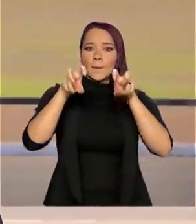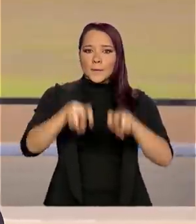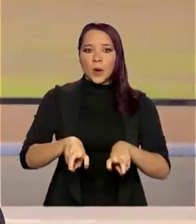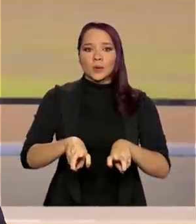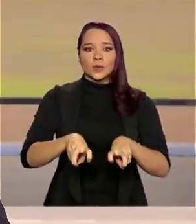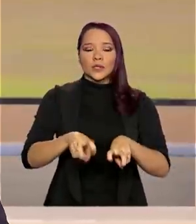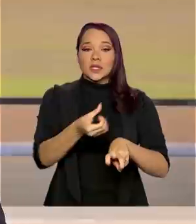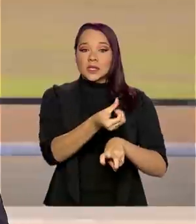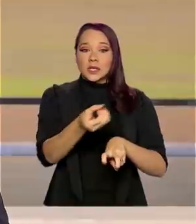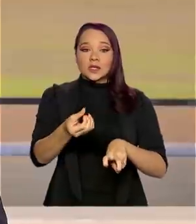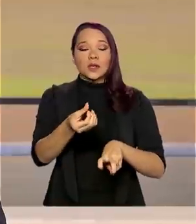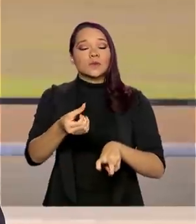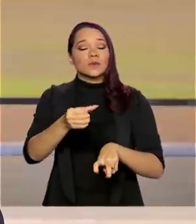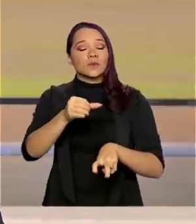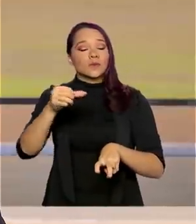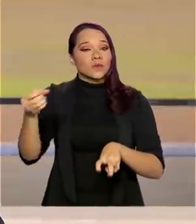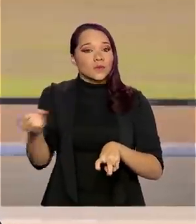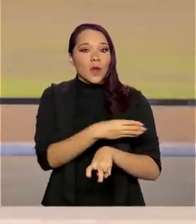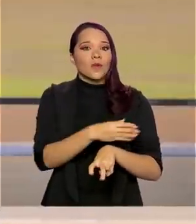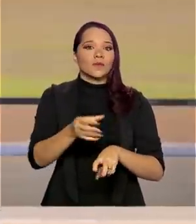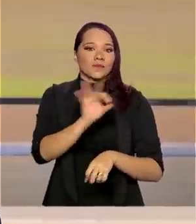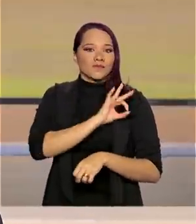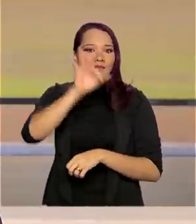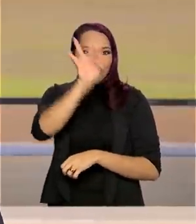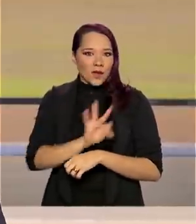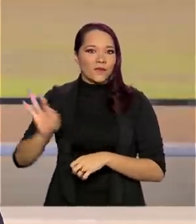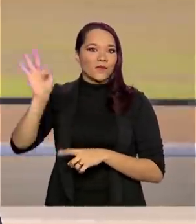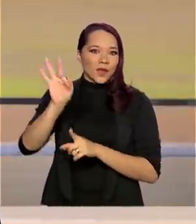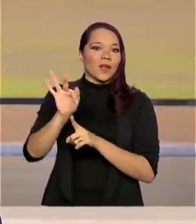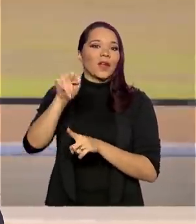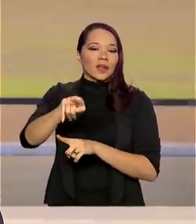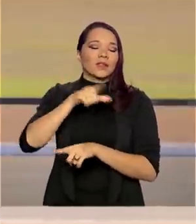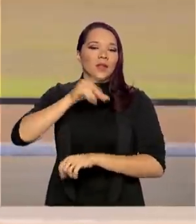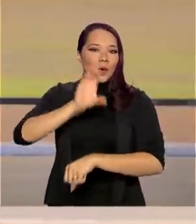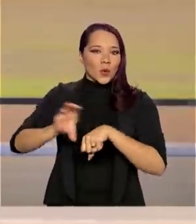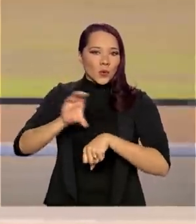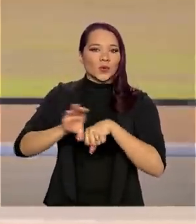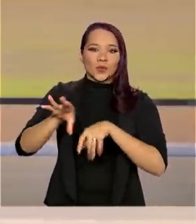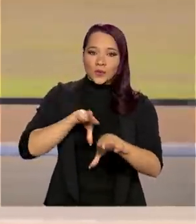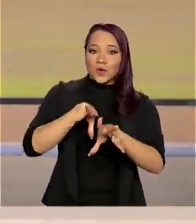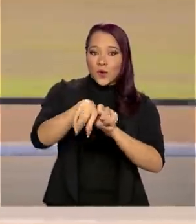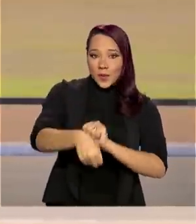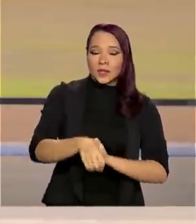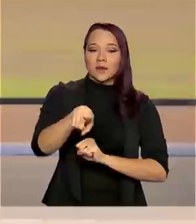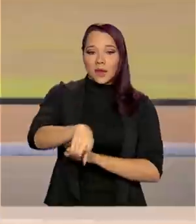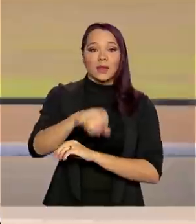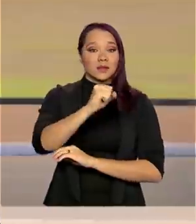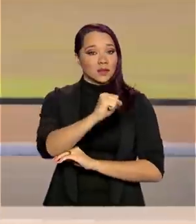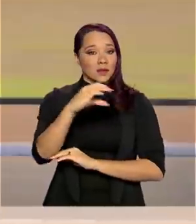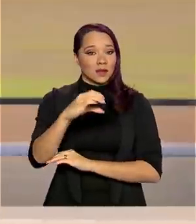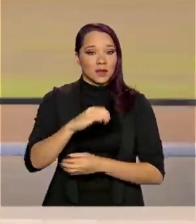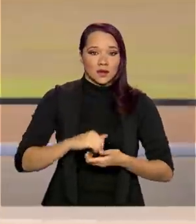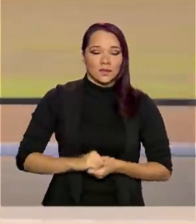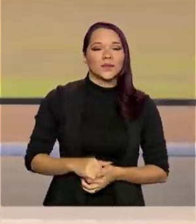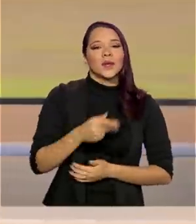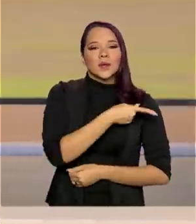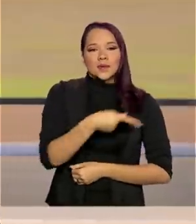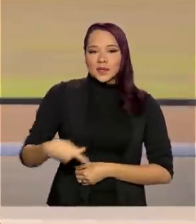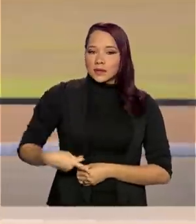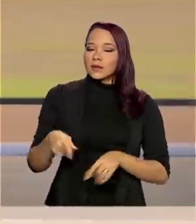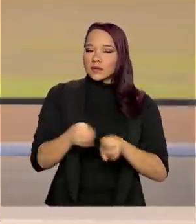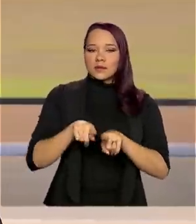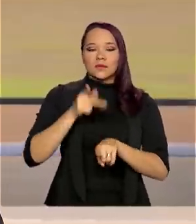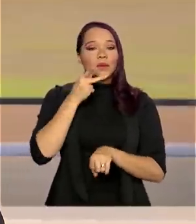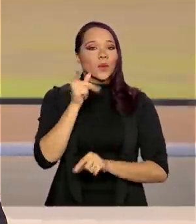novos policiais rodoviários federais que participam atualmente de cursos de formação em Santa Catarina. O presidente também disse